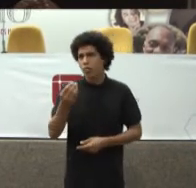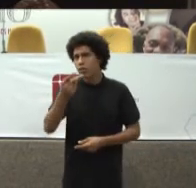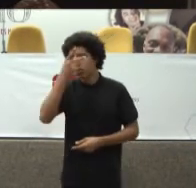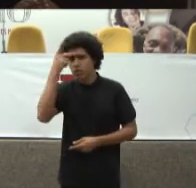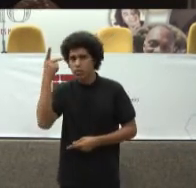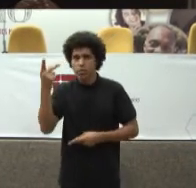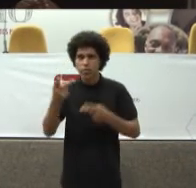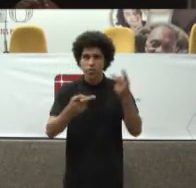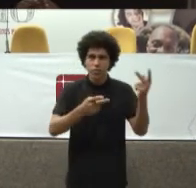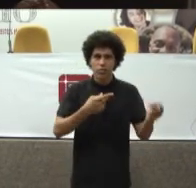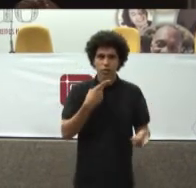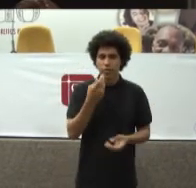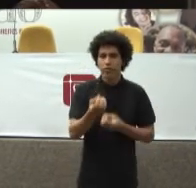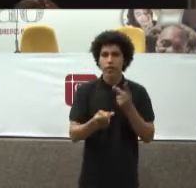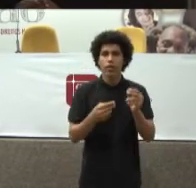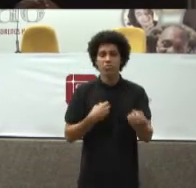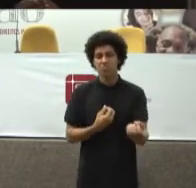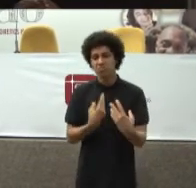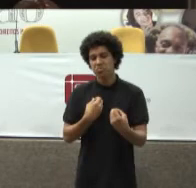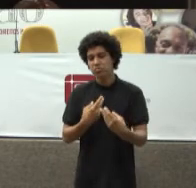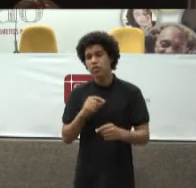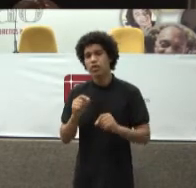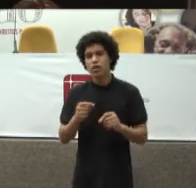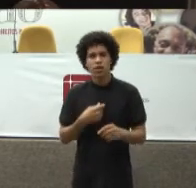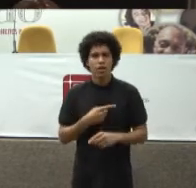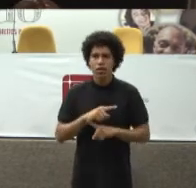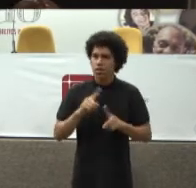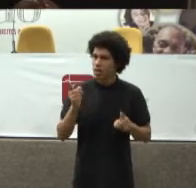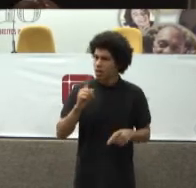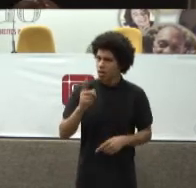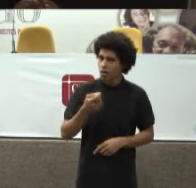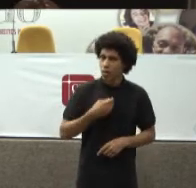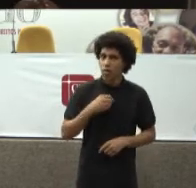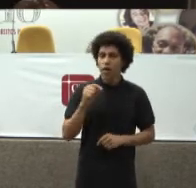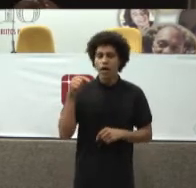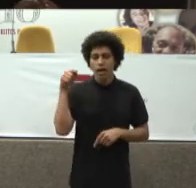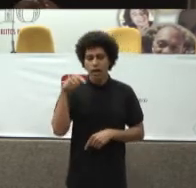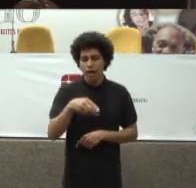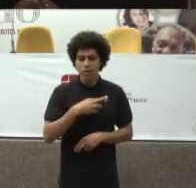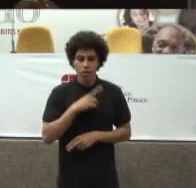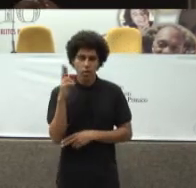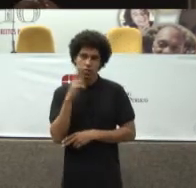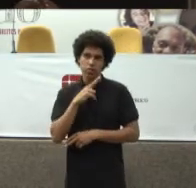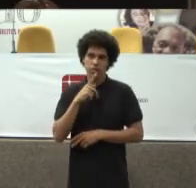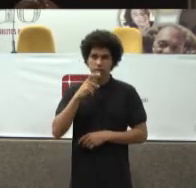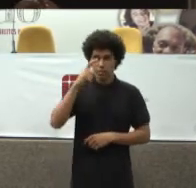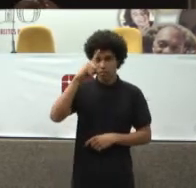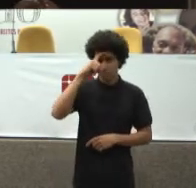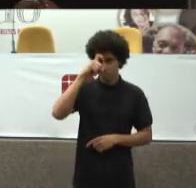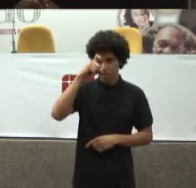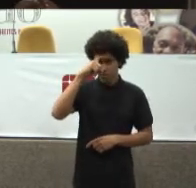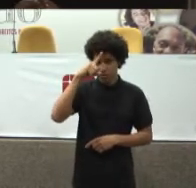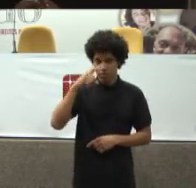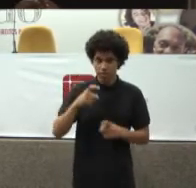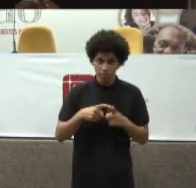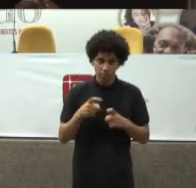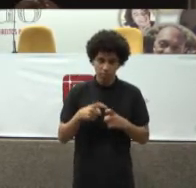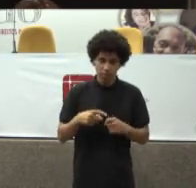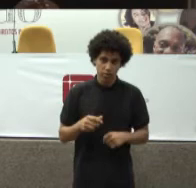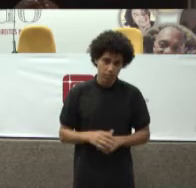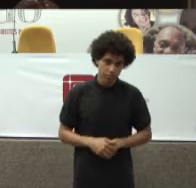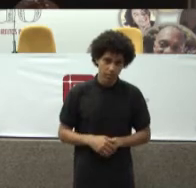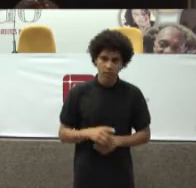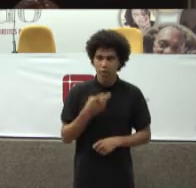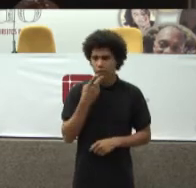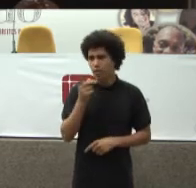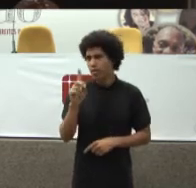Esta é a urgência Diabética Eu estou falando Da urgência Processual Não é? Não tem Essa